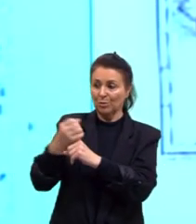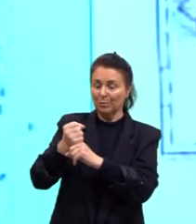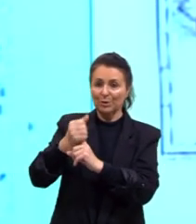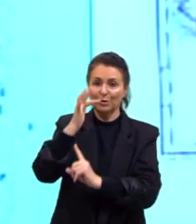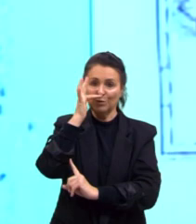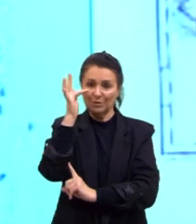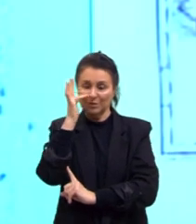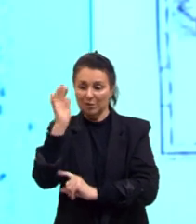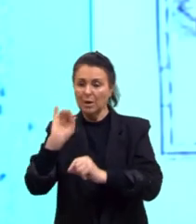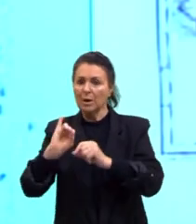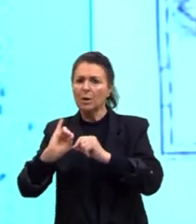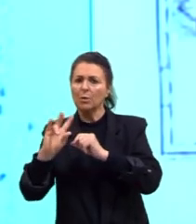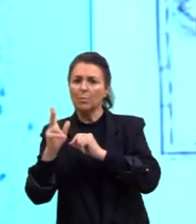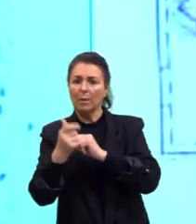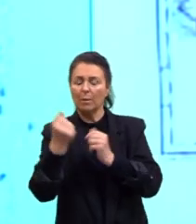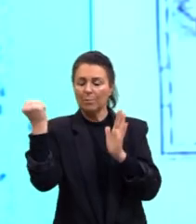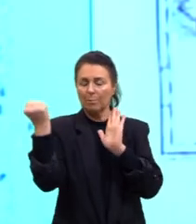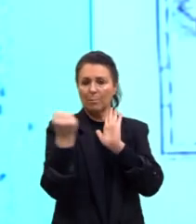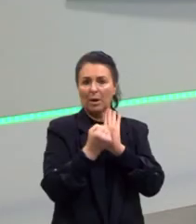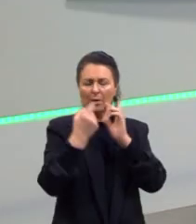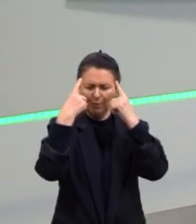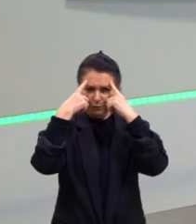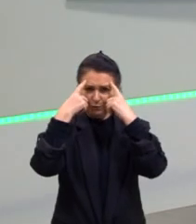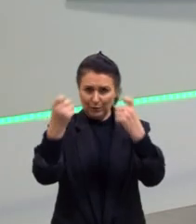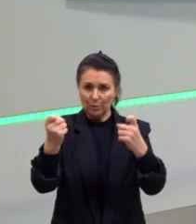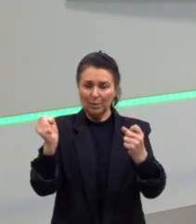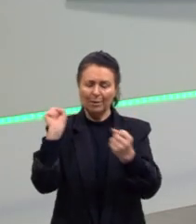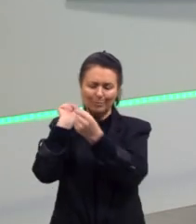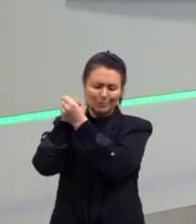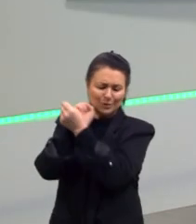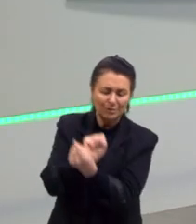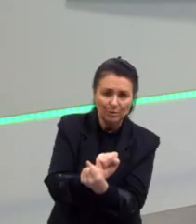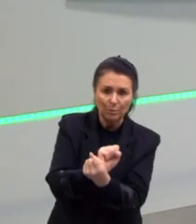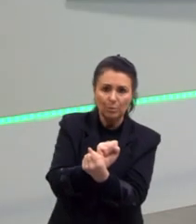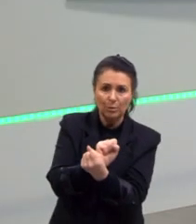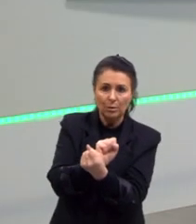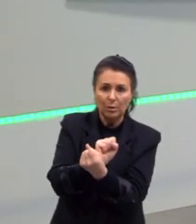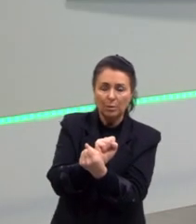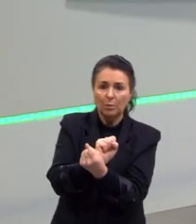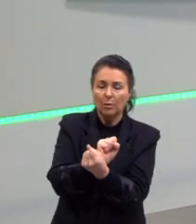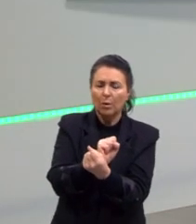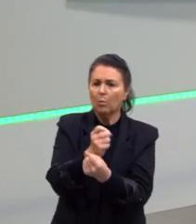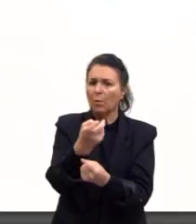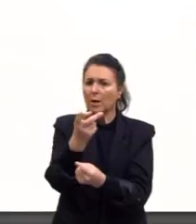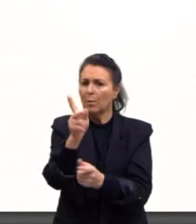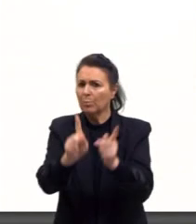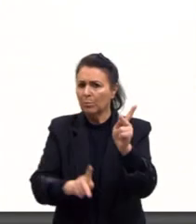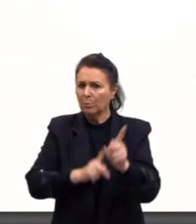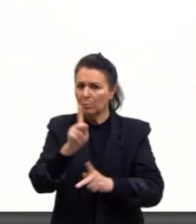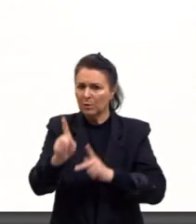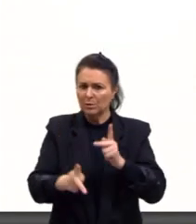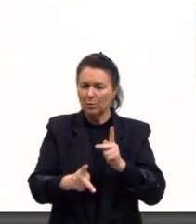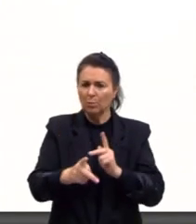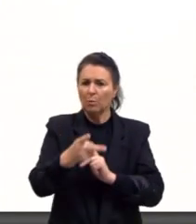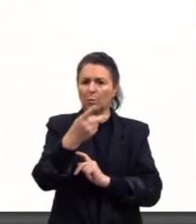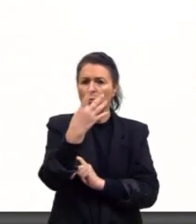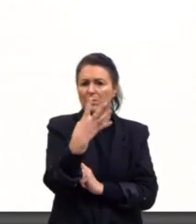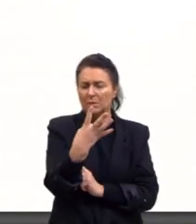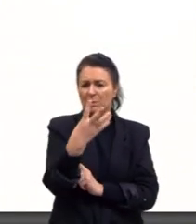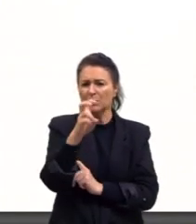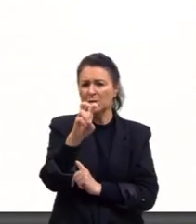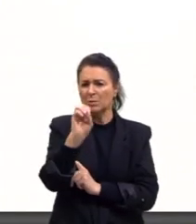Era uma ilha muito marcada pela violência da escravidão. A maioria da população, cerca de 450 mil